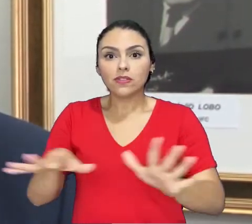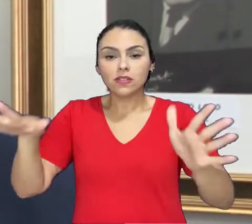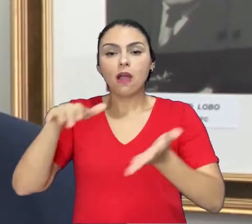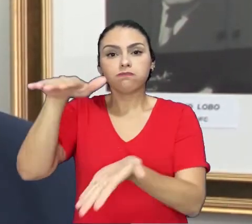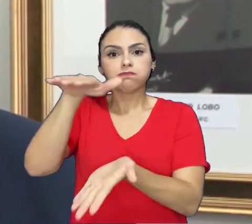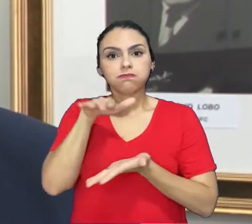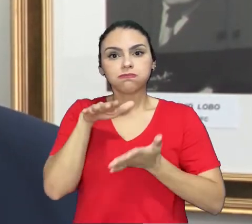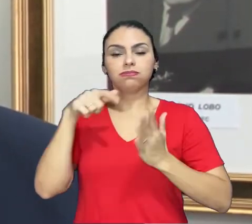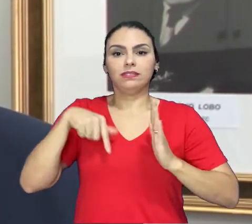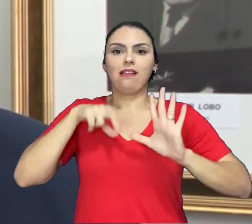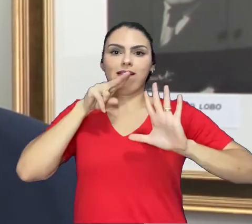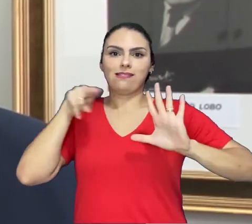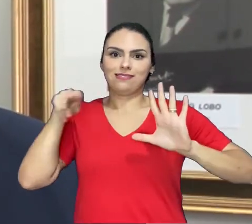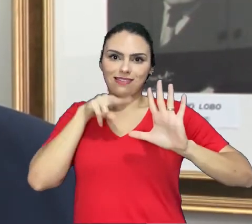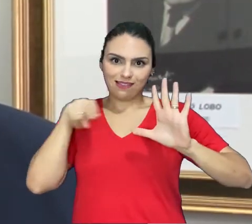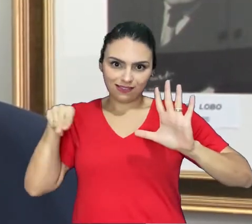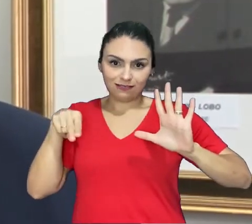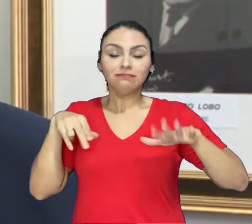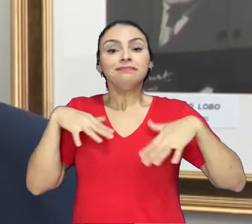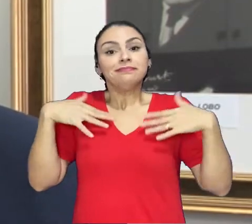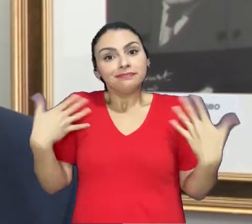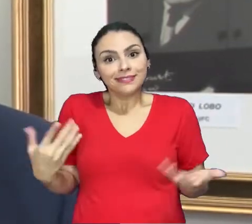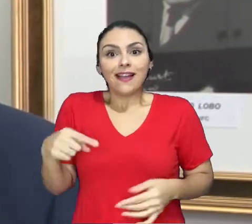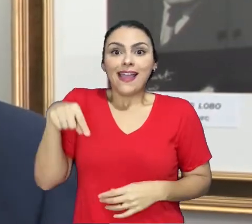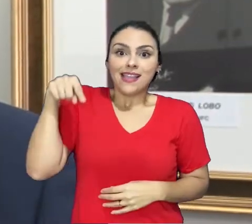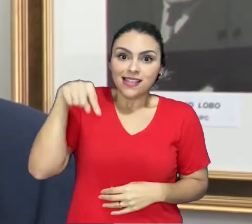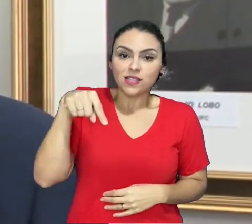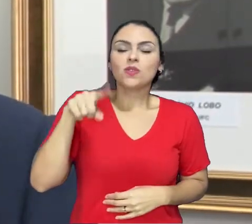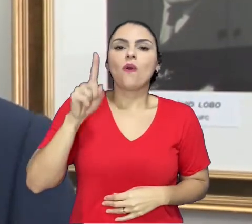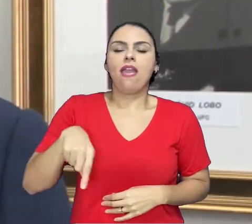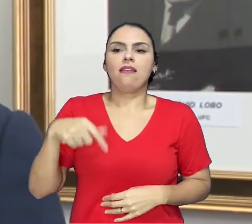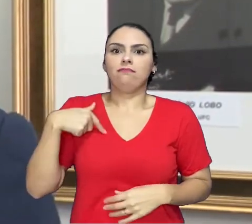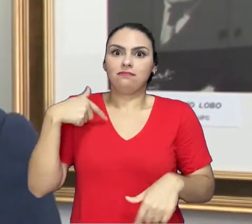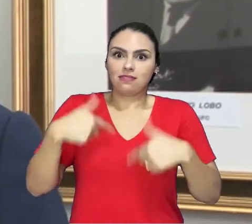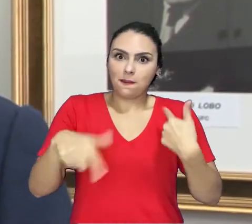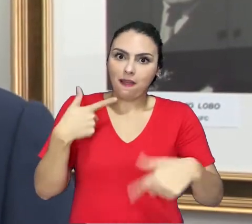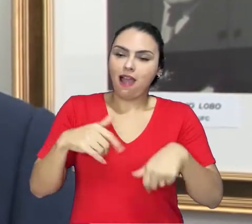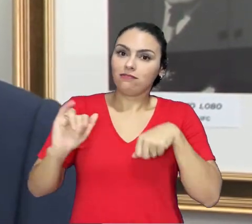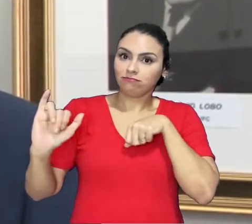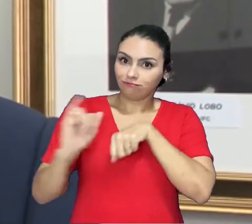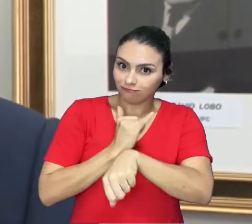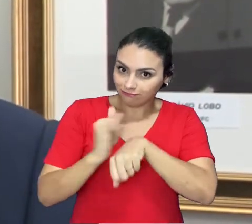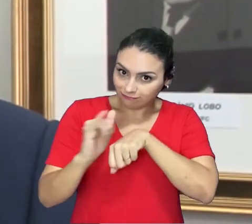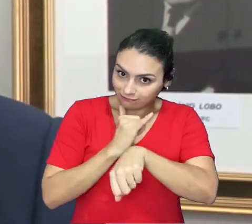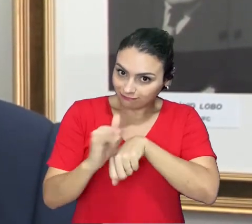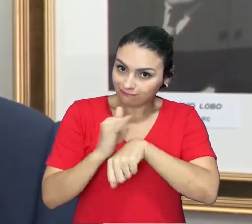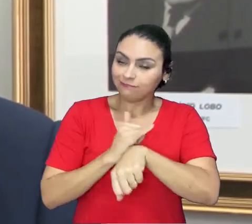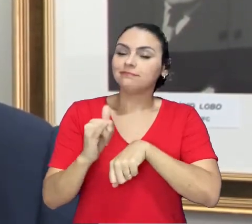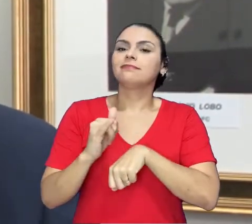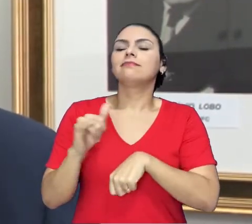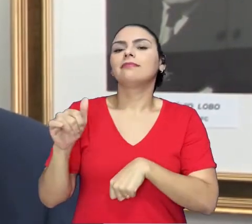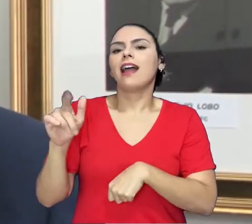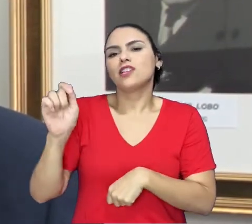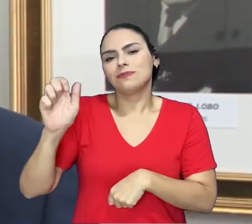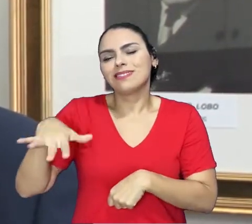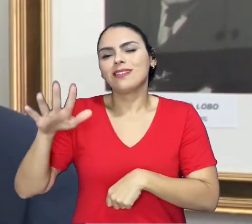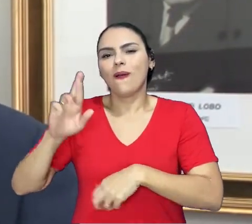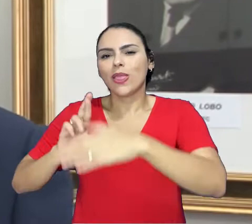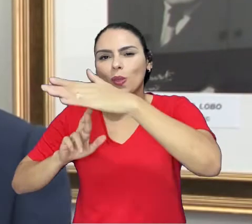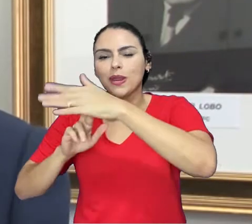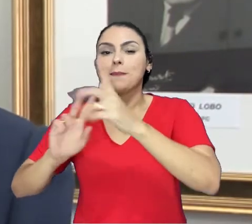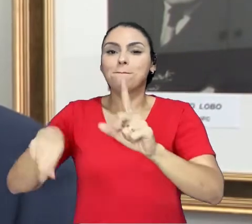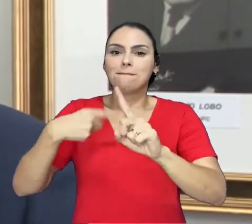universidade. Então, essa foi uma ação do ponto de vista administrativo e do comitê